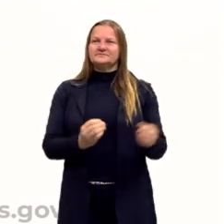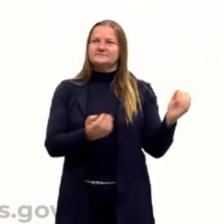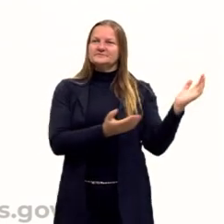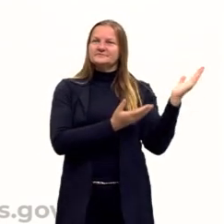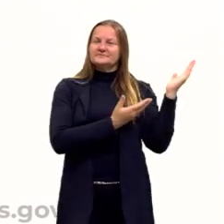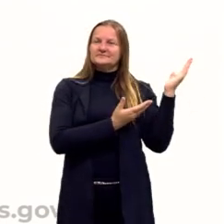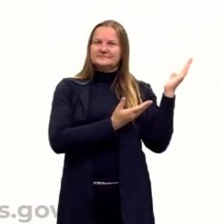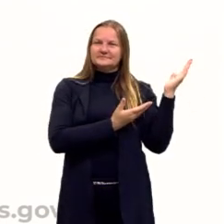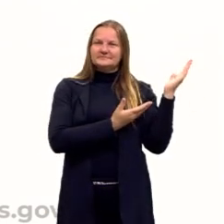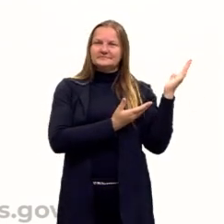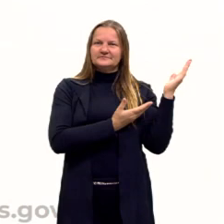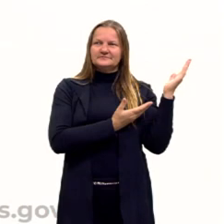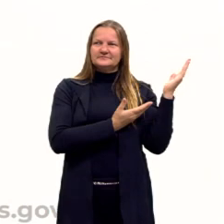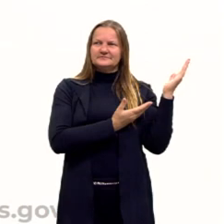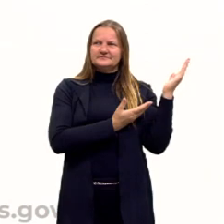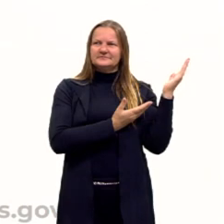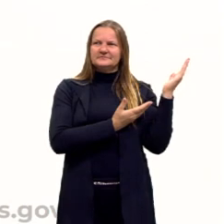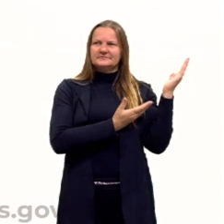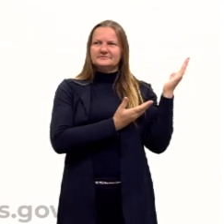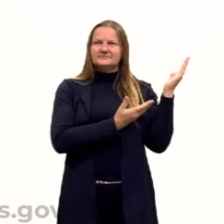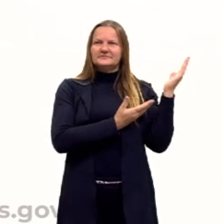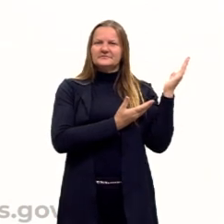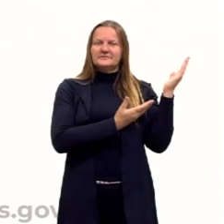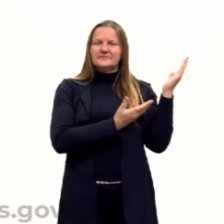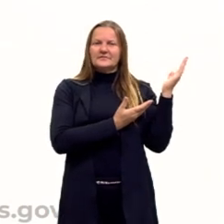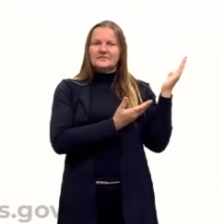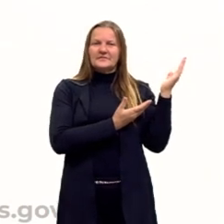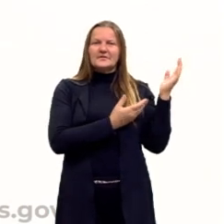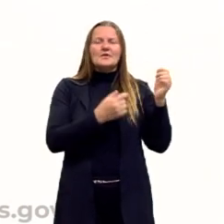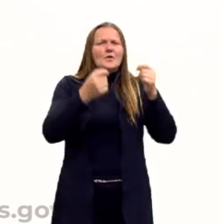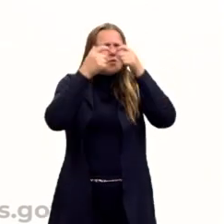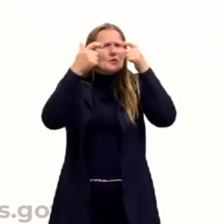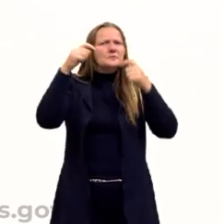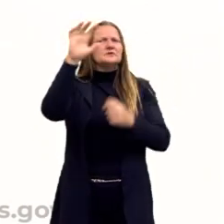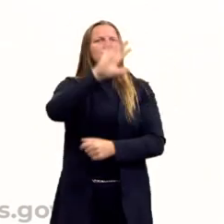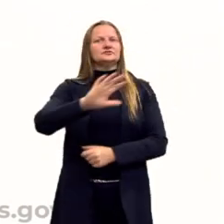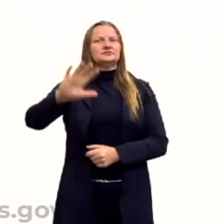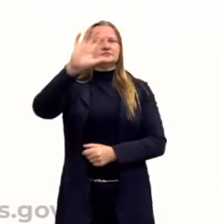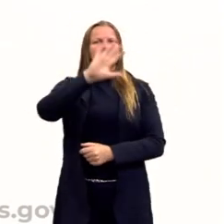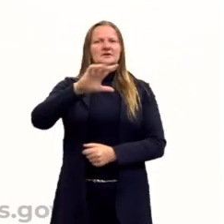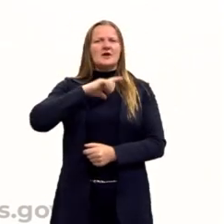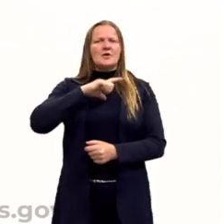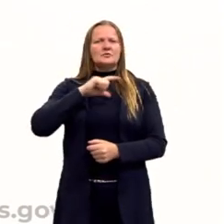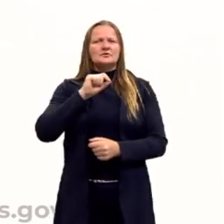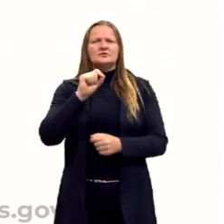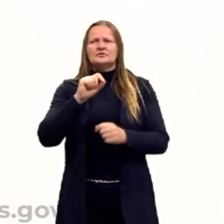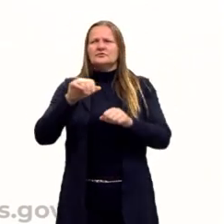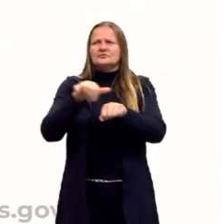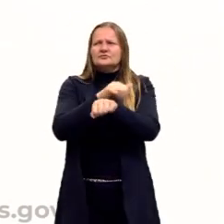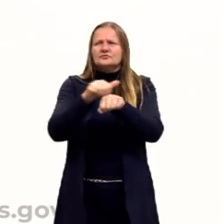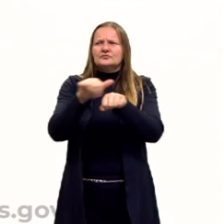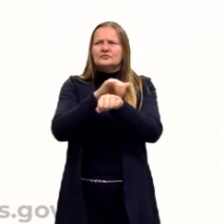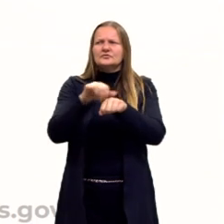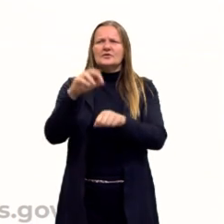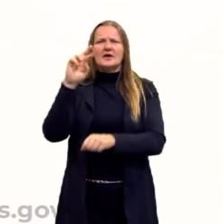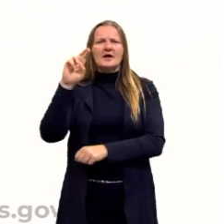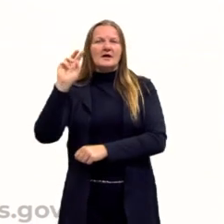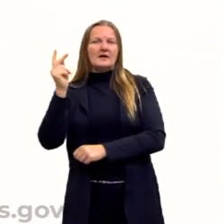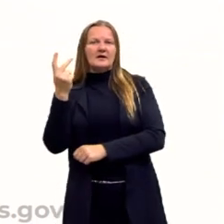Olha só, gurizada, é de conhecimento geral o que a maioria dos consultores de recursos humanos